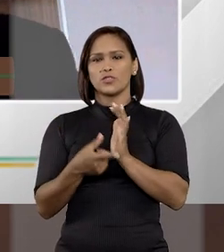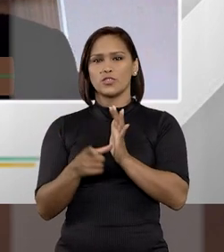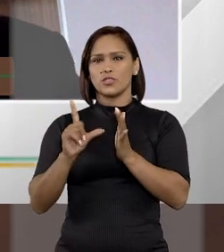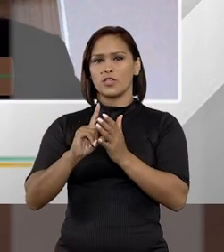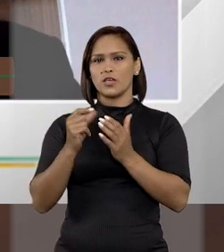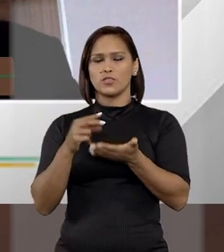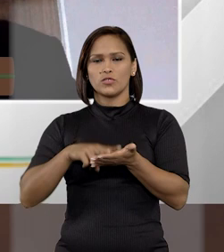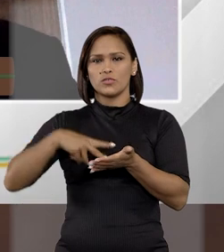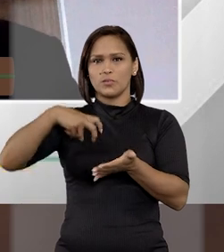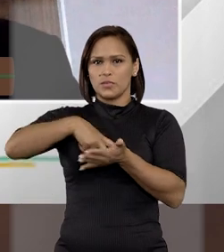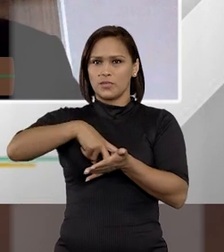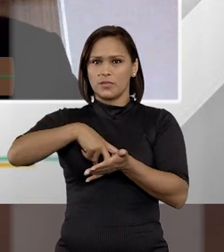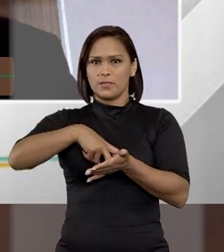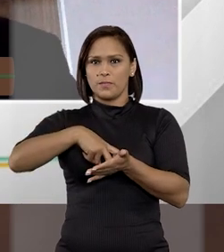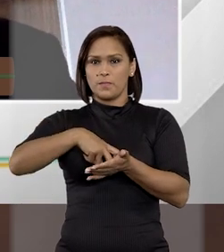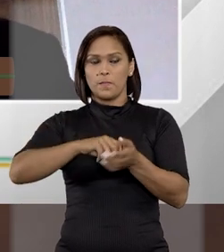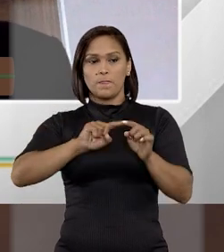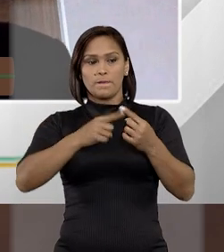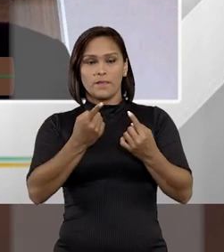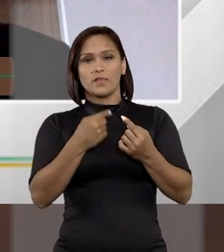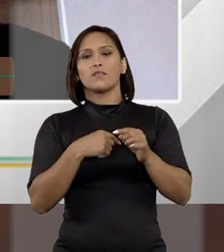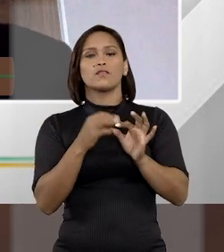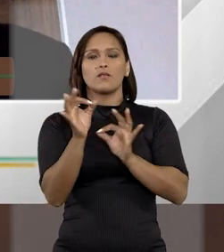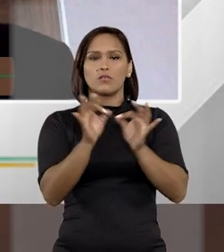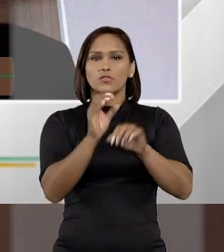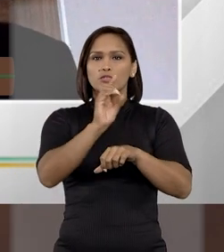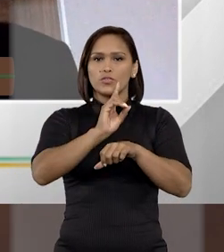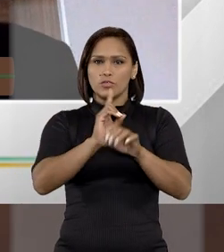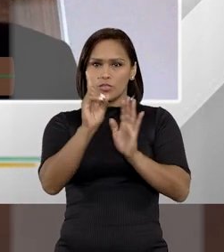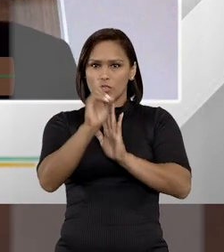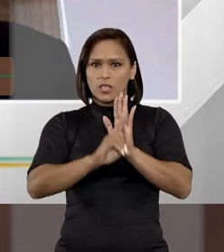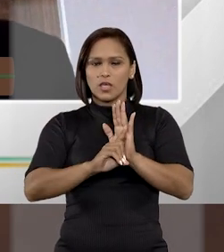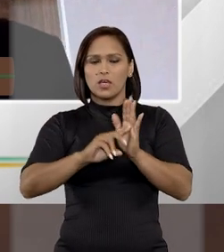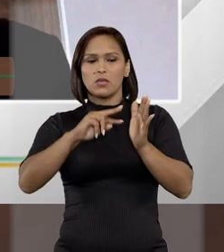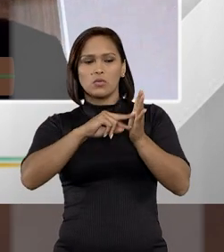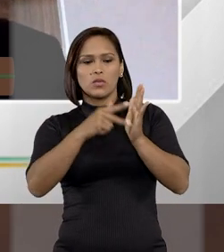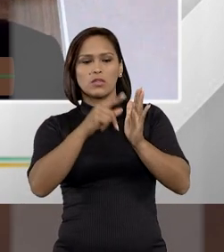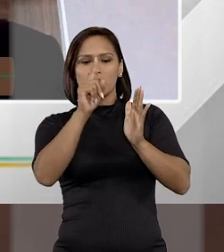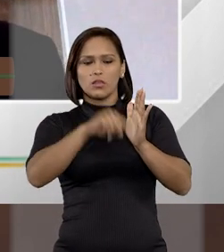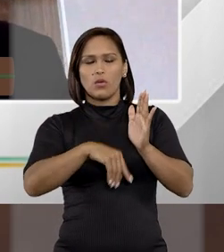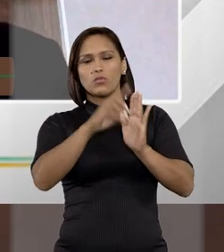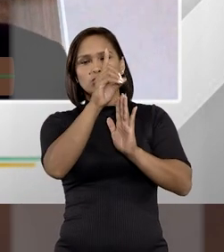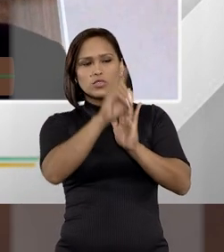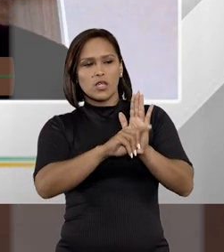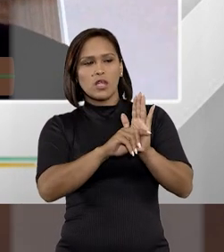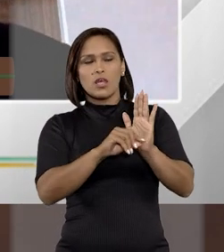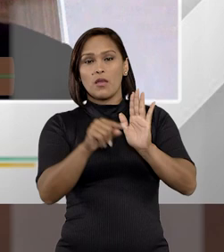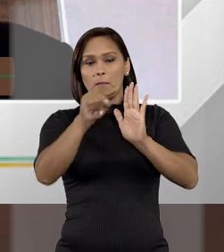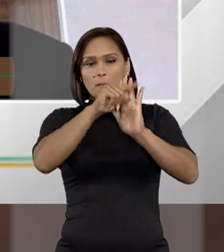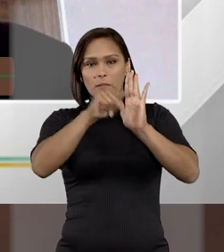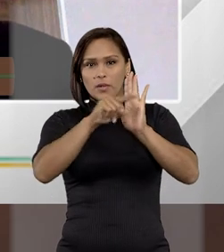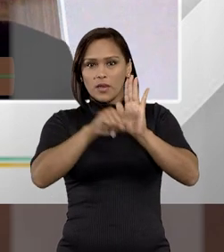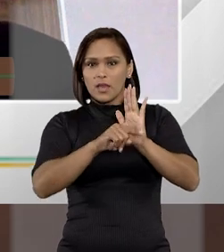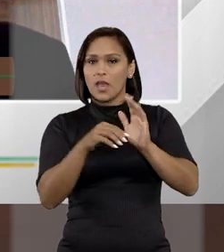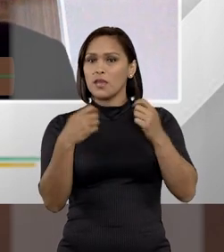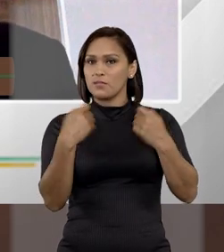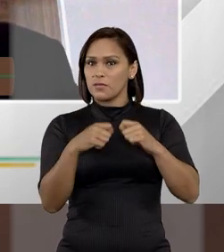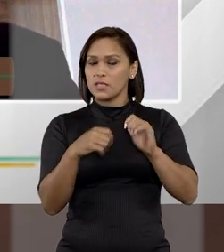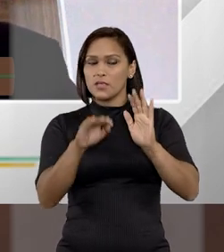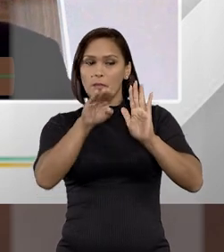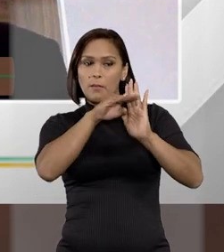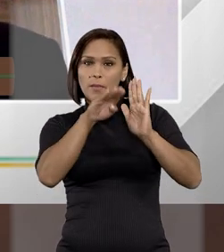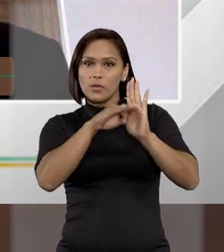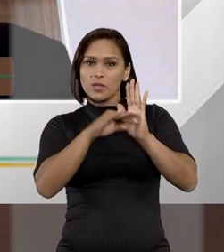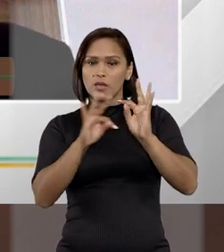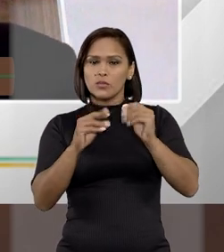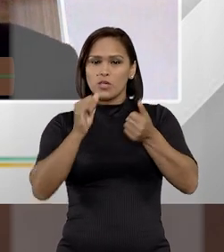antecipação do cumprimento de pena. Então, o operador do direito, né, o intérprete ali, aquele que vai aplicar as normas, ele tem que